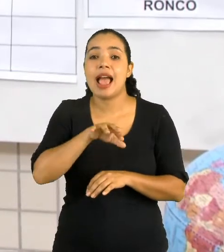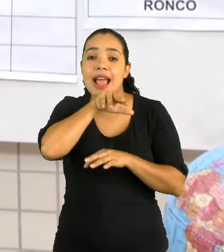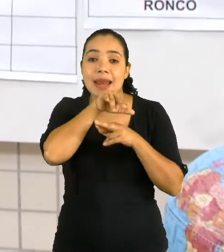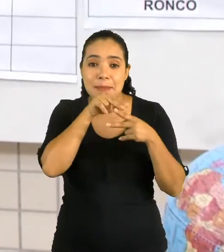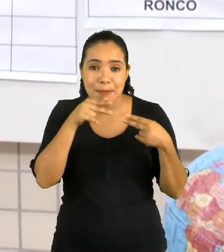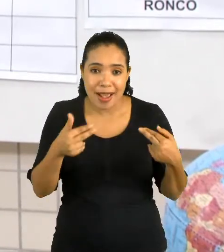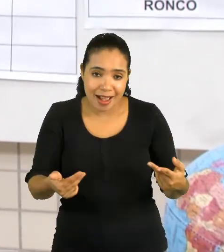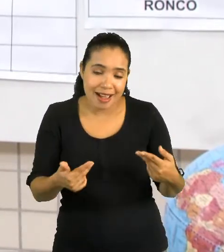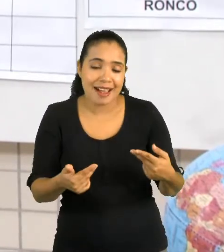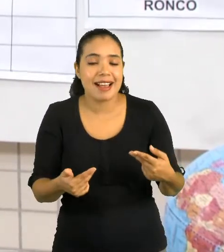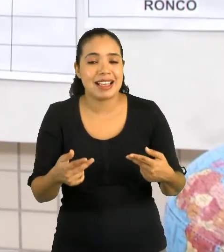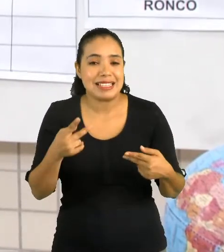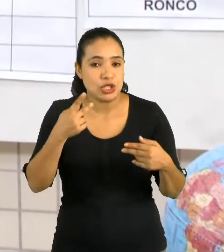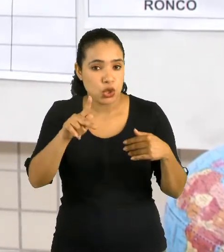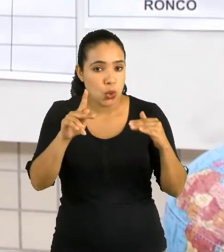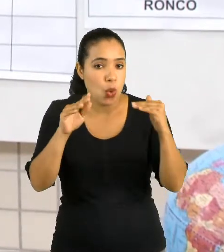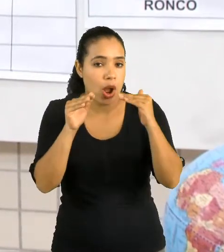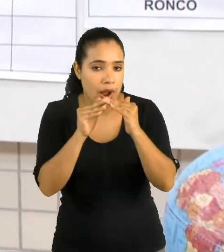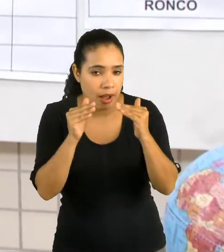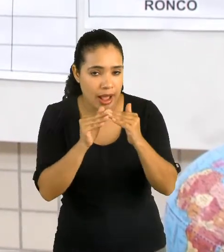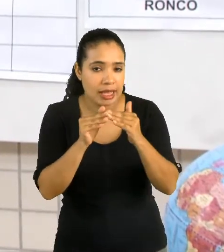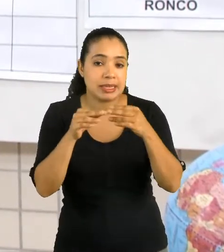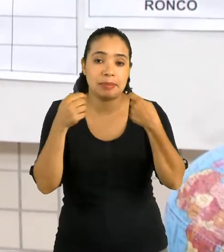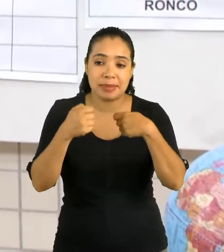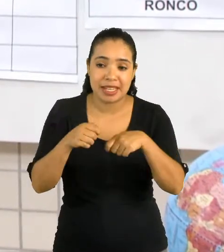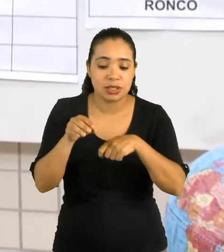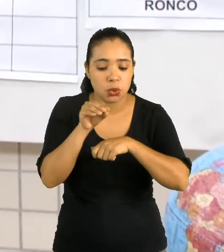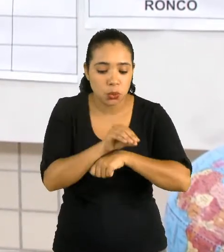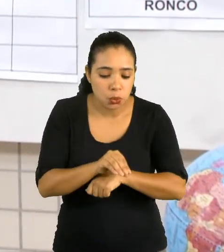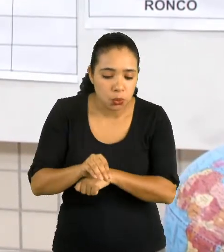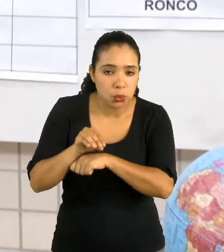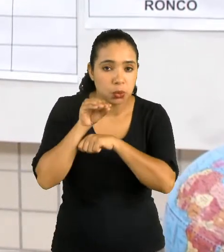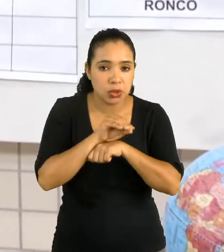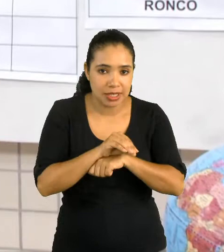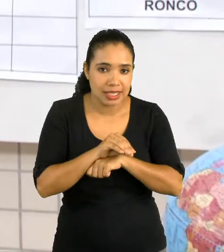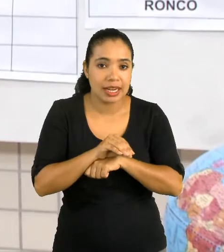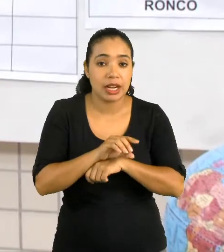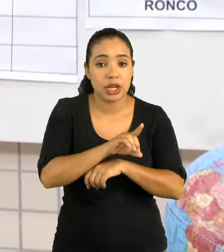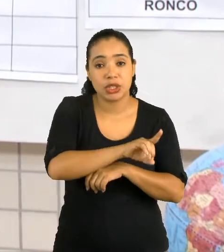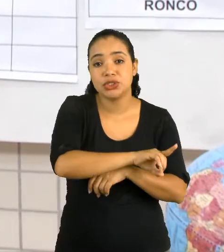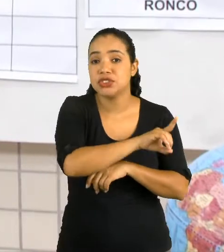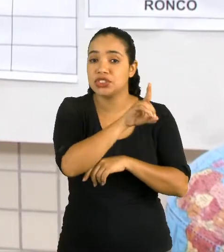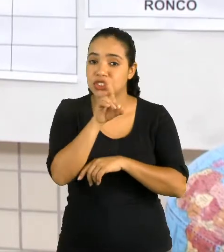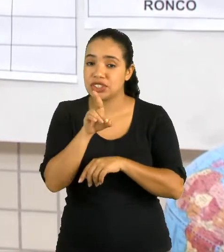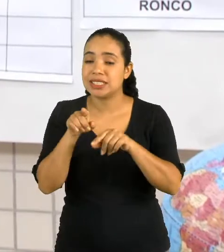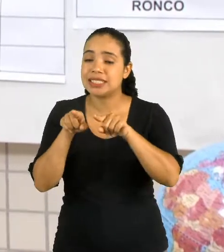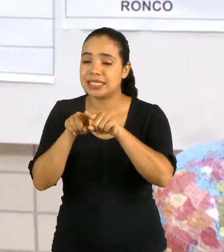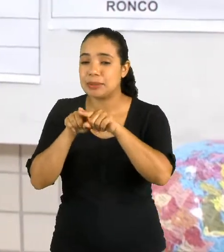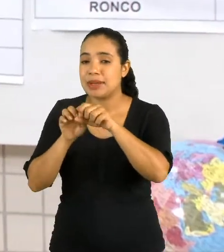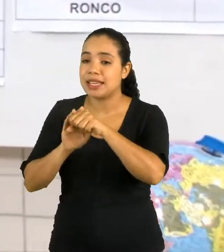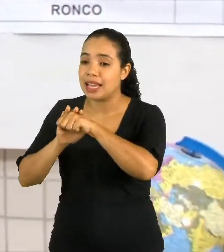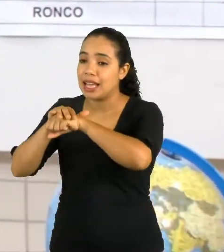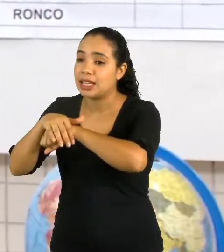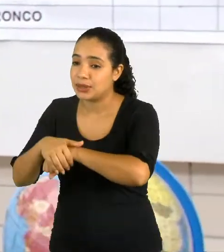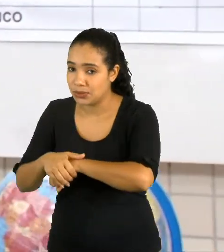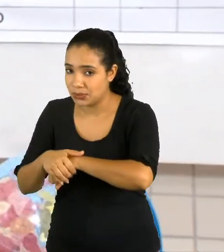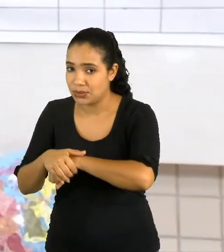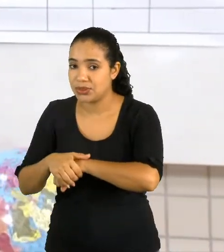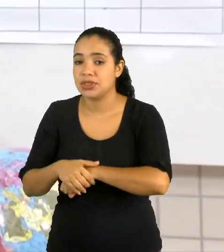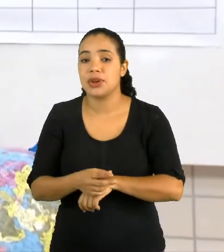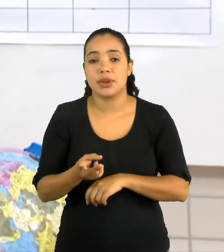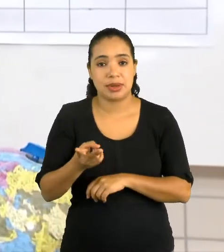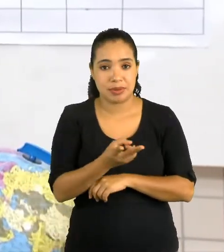bichinhos de estimação, eles requerem bastante cuidado. Tanto durante o dia quanto à noite. Então, vamos marcar